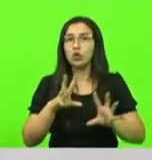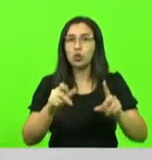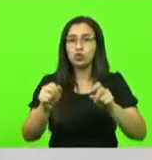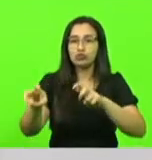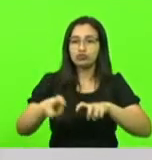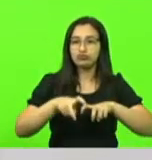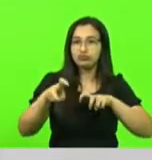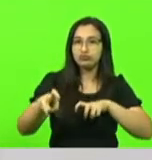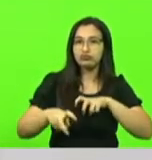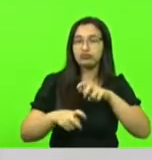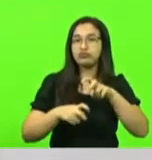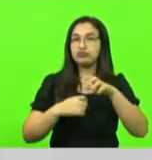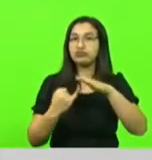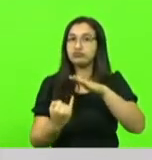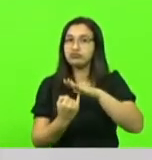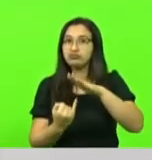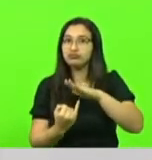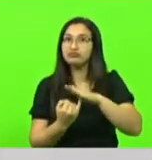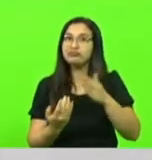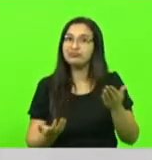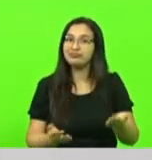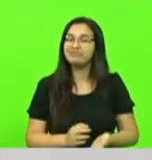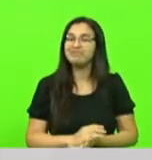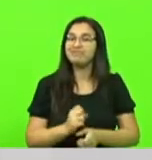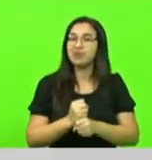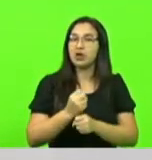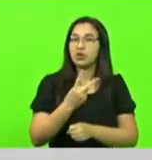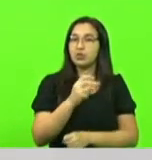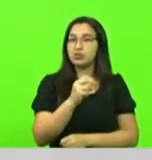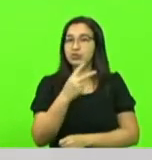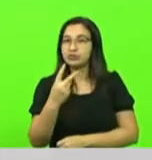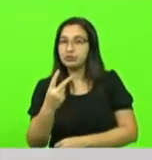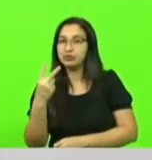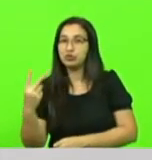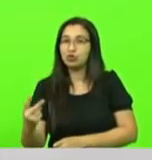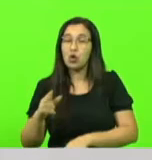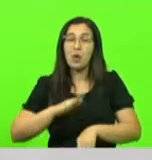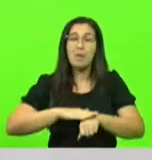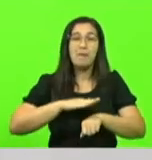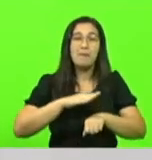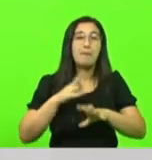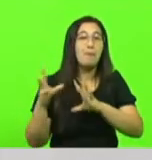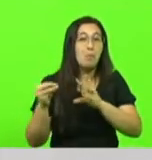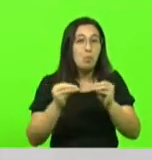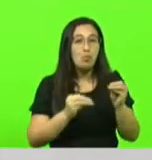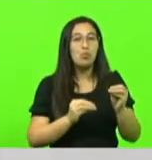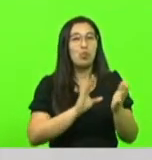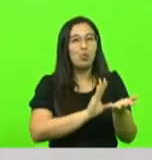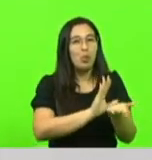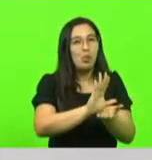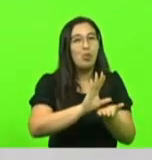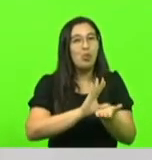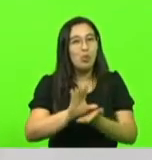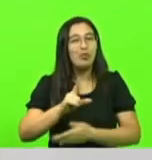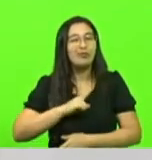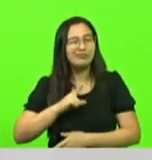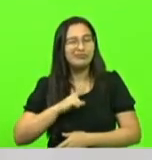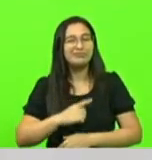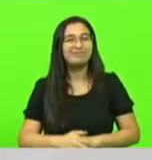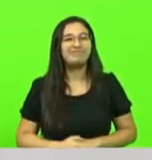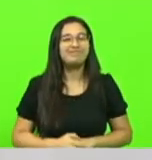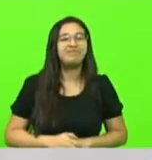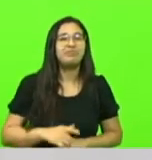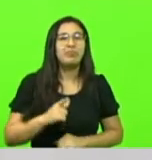Catarina. Um programa que para o ano de 2022 mais investimentos receberão. Eu tenho ainda muito